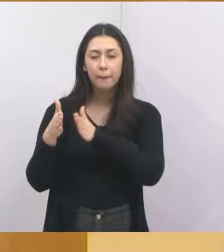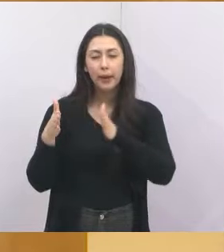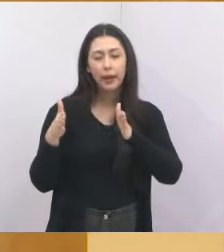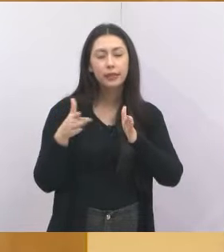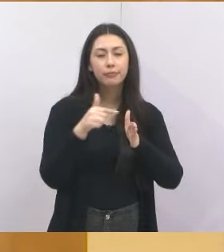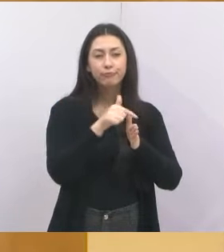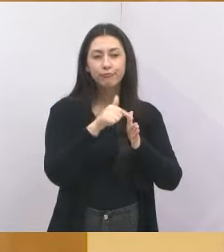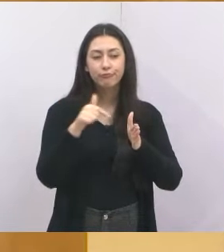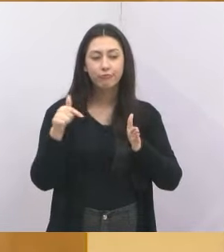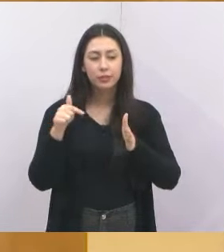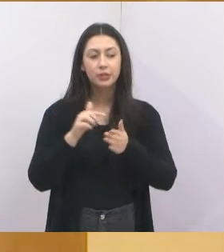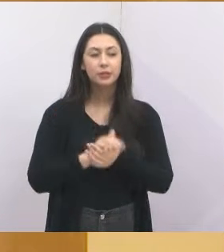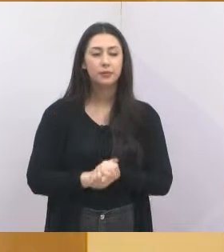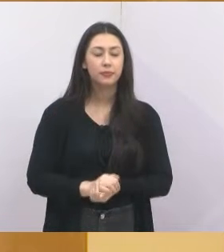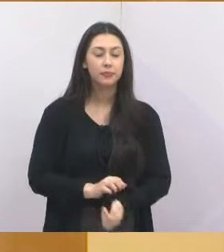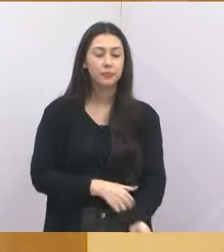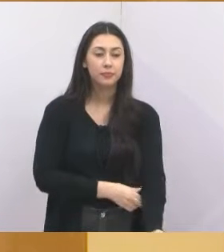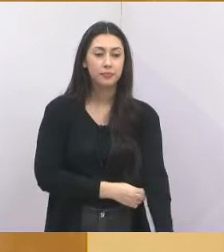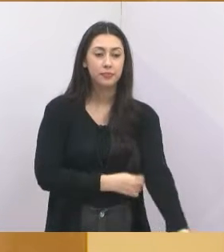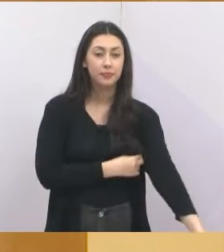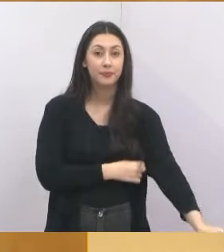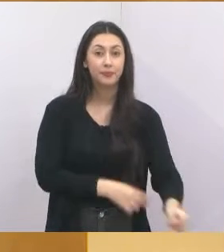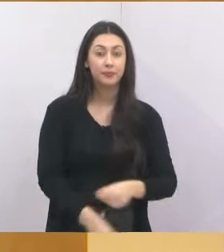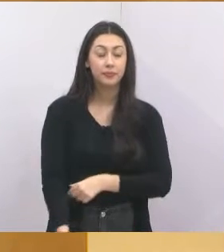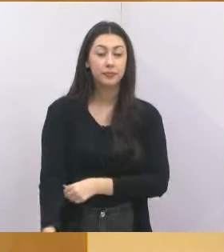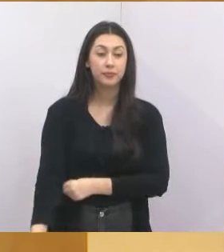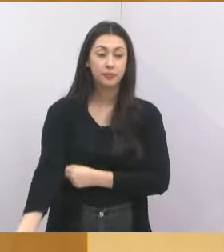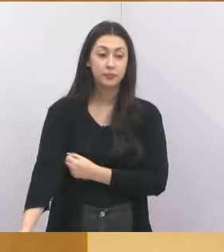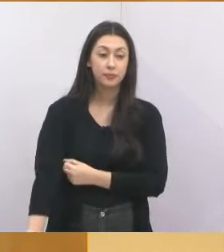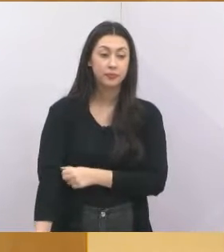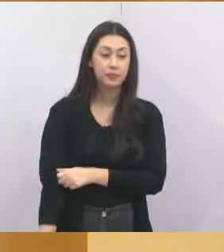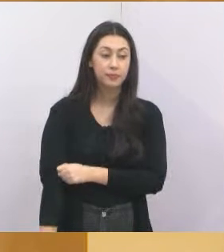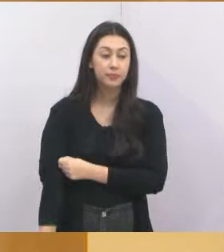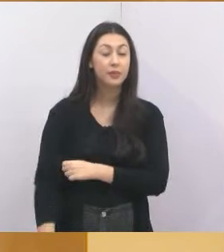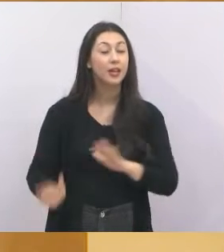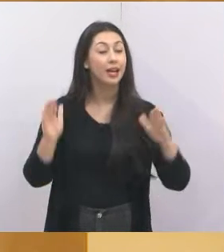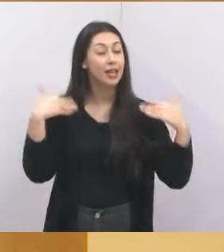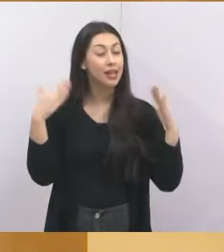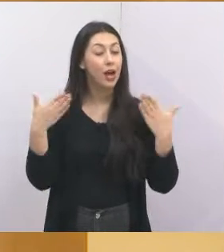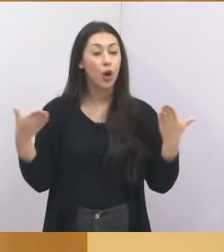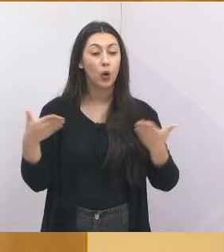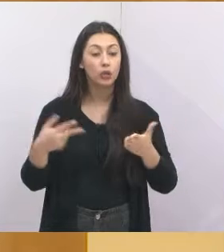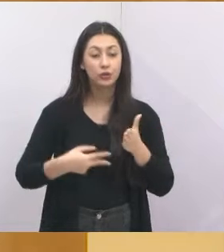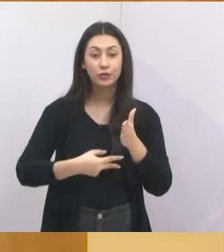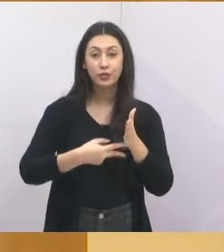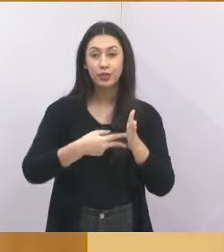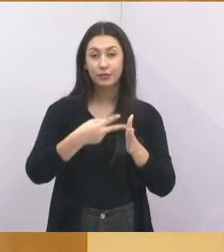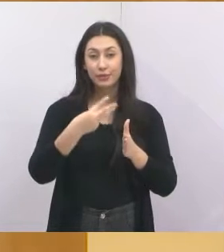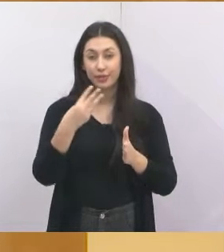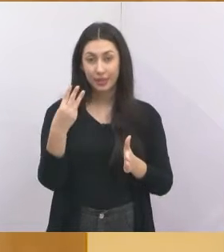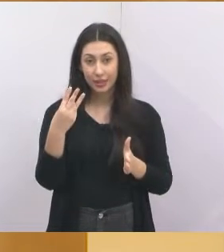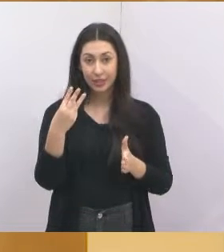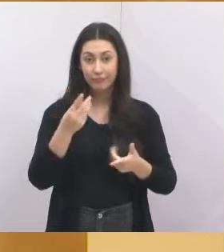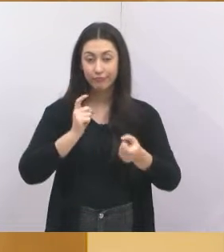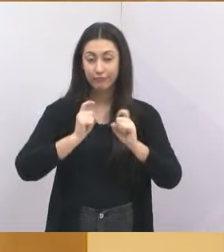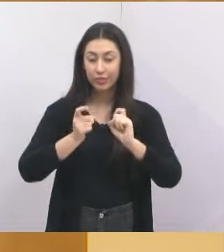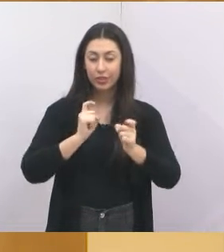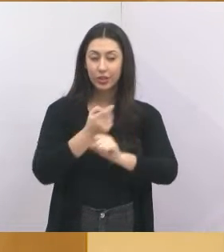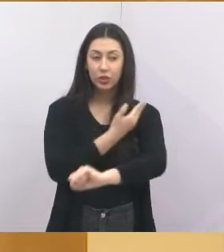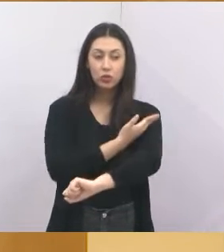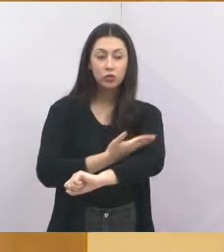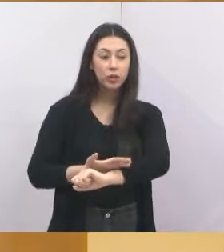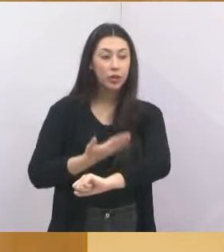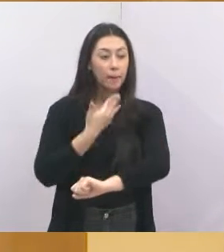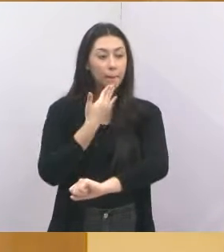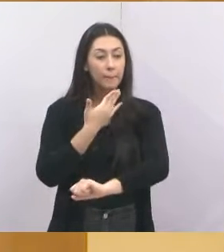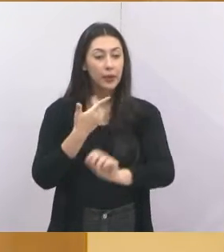na cidade de Jacareí. E é com muita alegria que nós estamos hoje na 23ª sessão ordinária. Peço aos técnicos